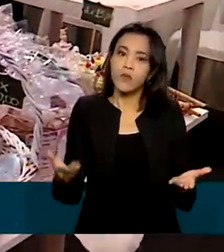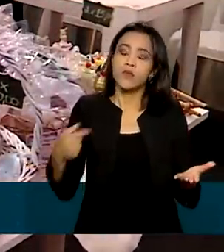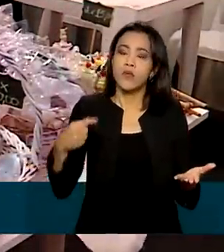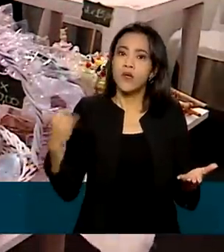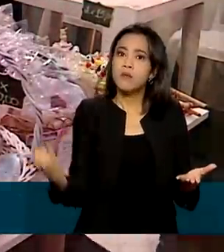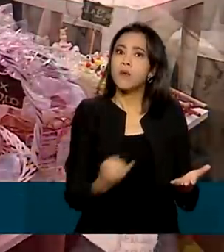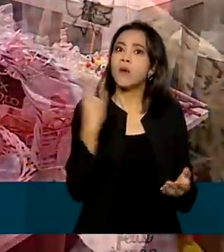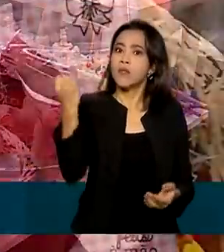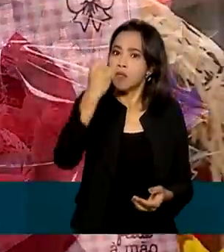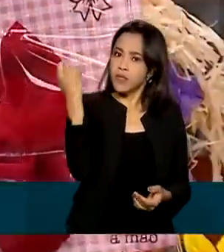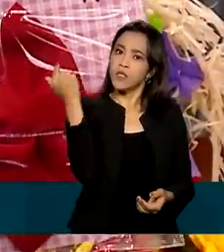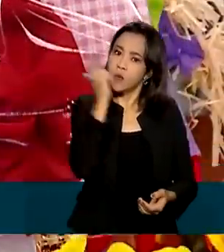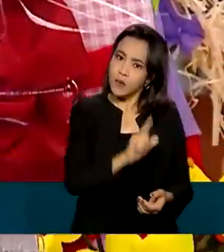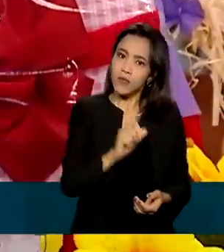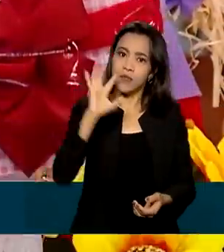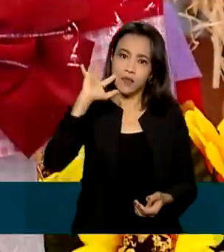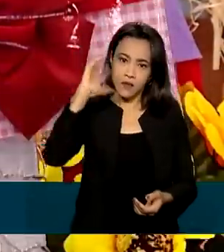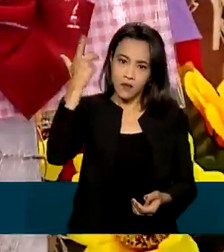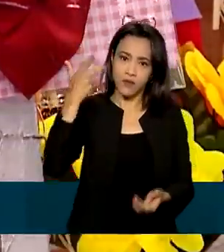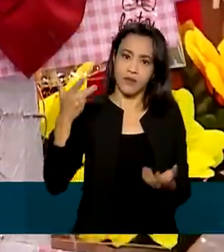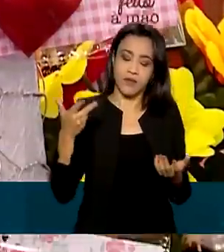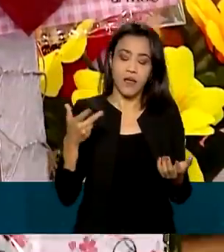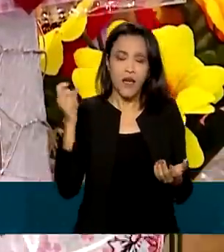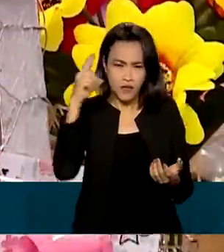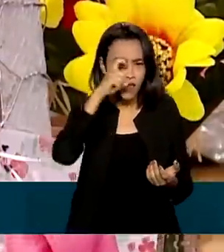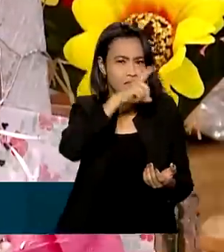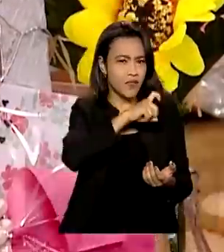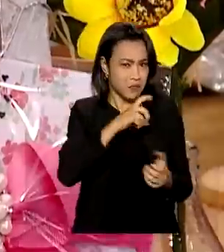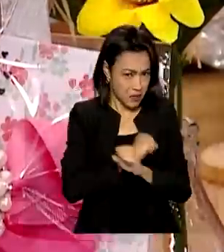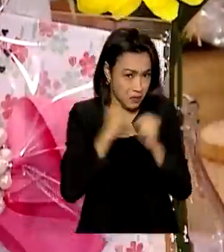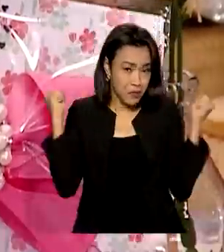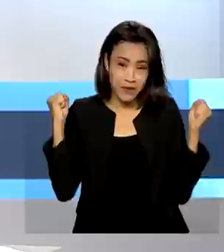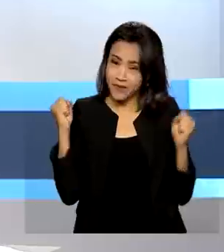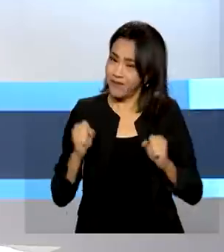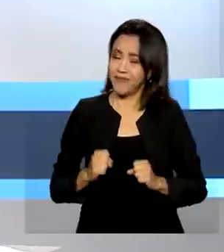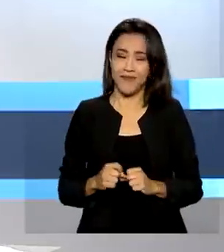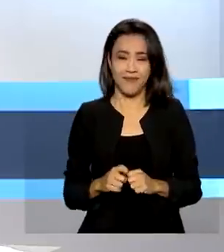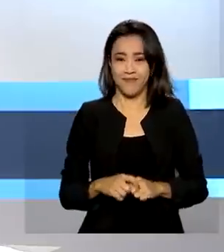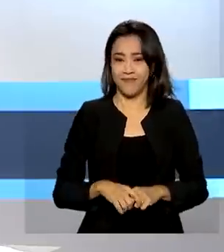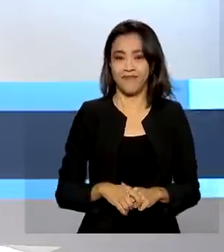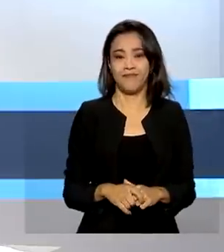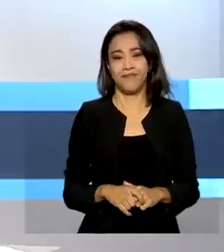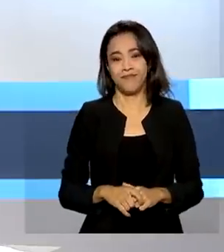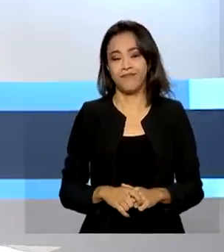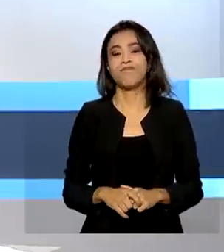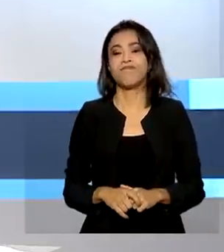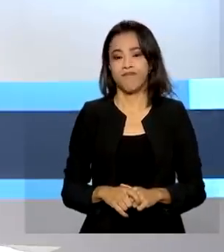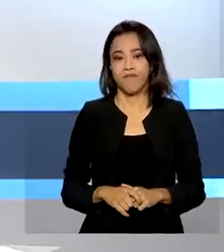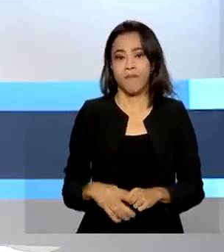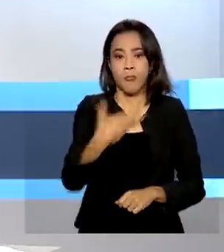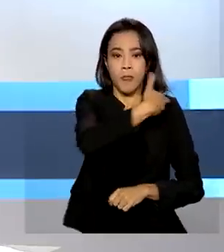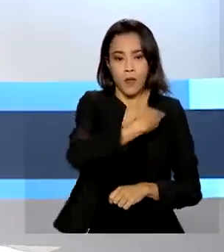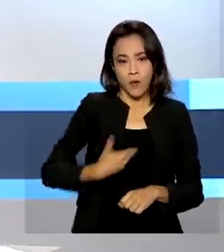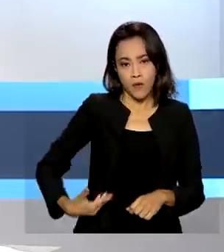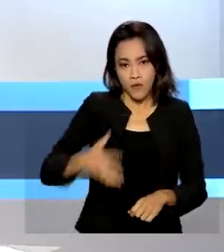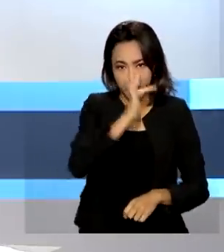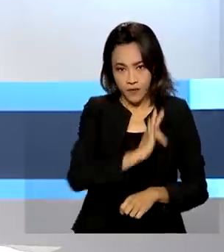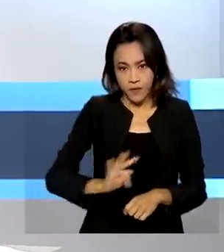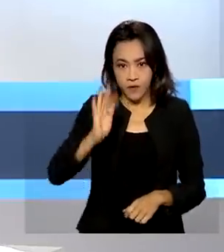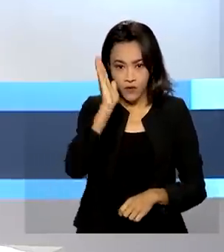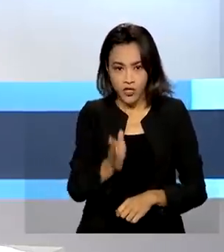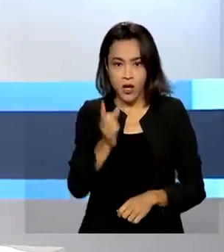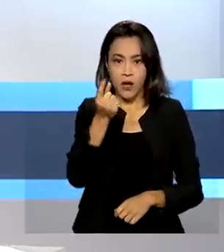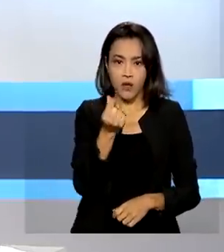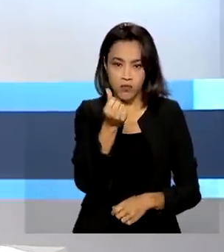gente consiga lidar com isso, porque é difícil, mas não é impossível. O governo federal já destinou